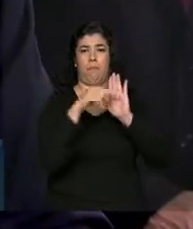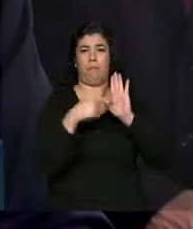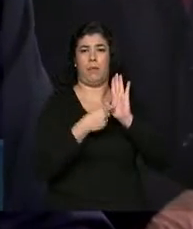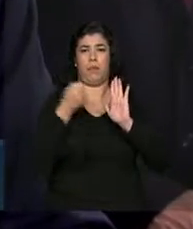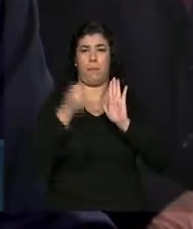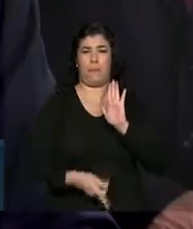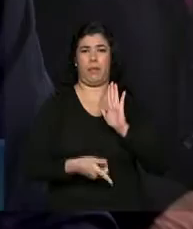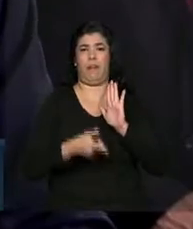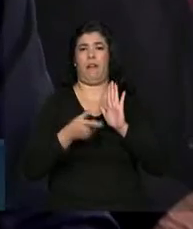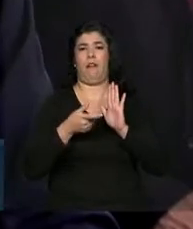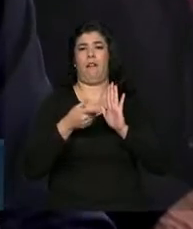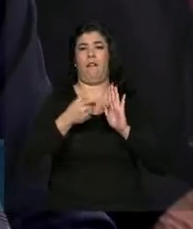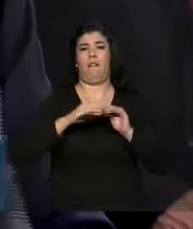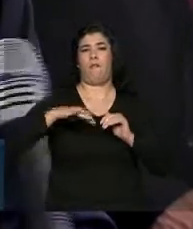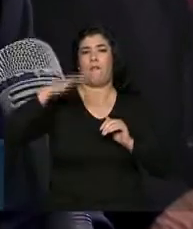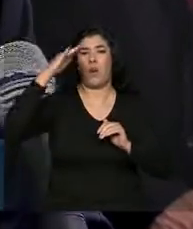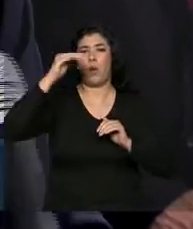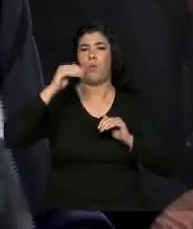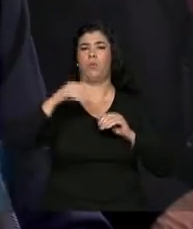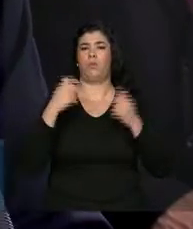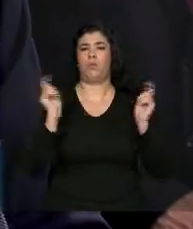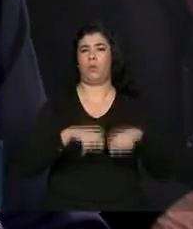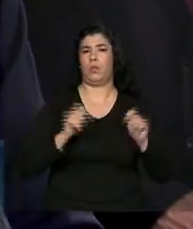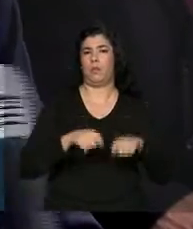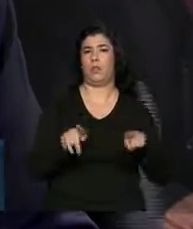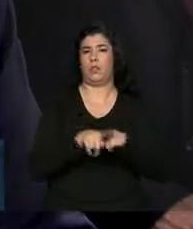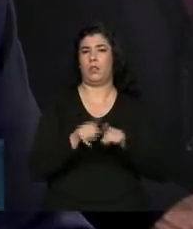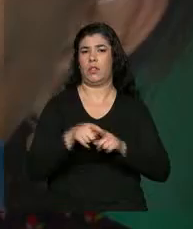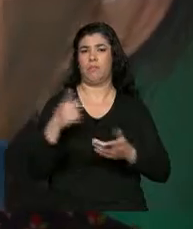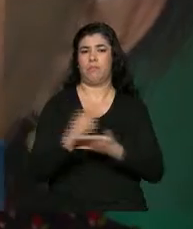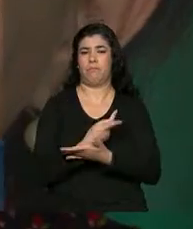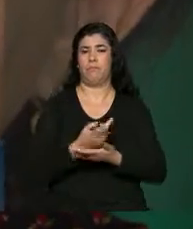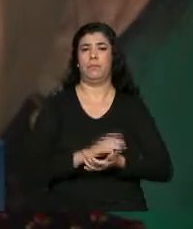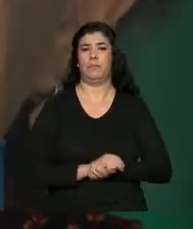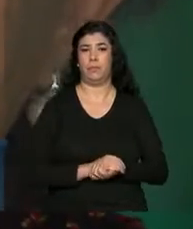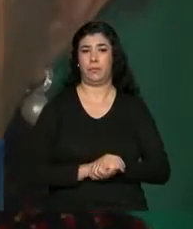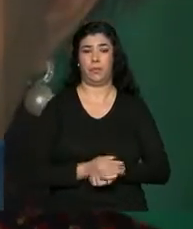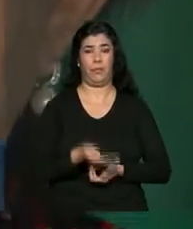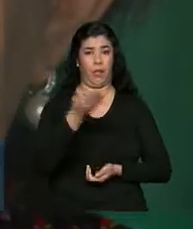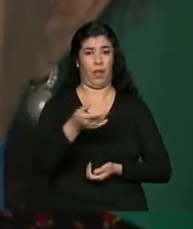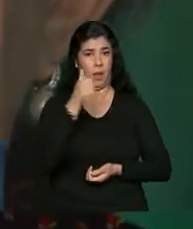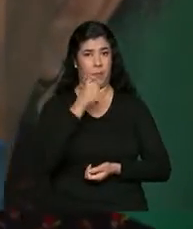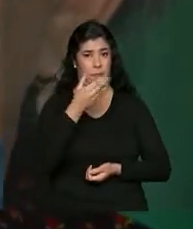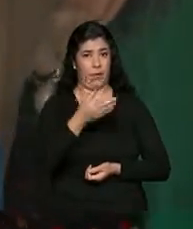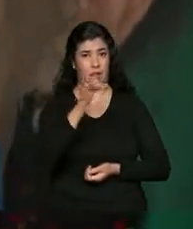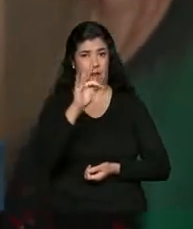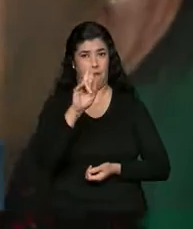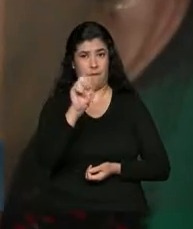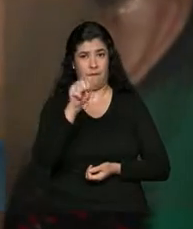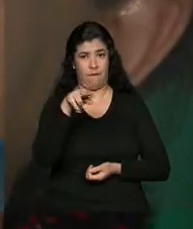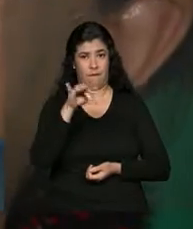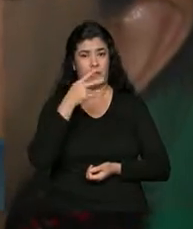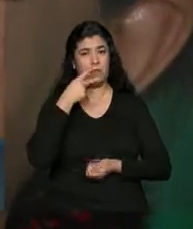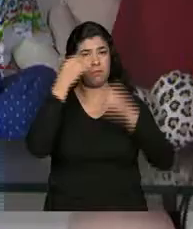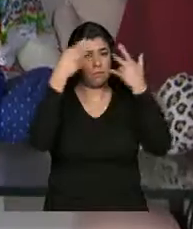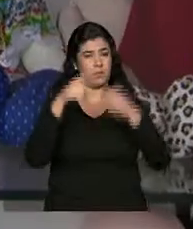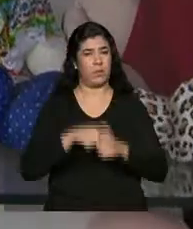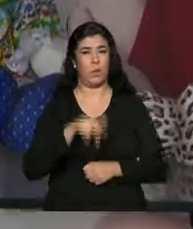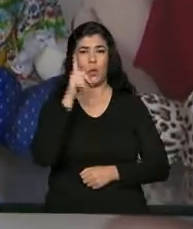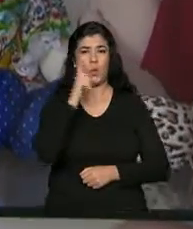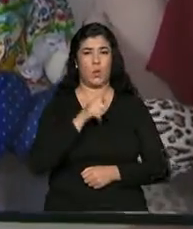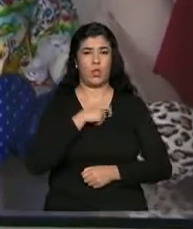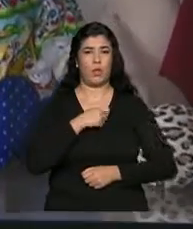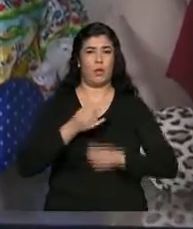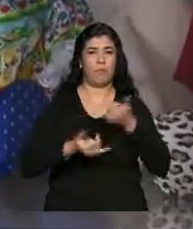superior à sua capacidade e à sua situação. Francisca conta que ainda não dá para viver só das bonecas,